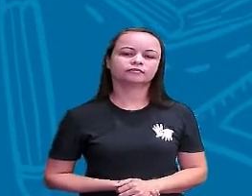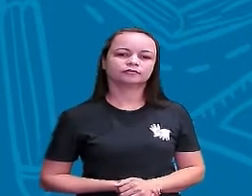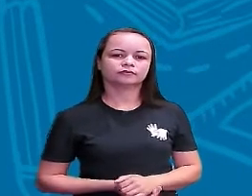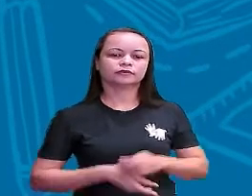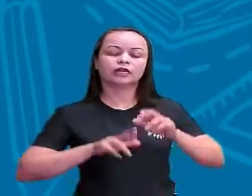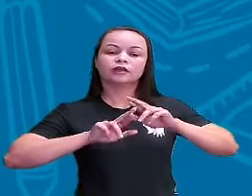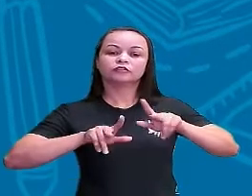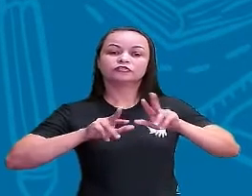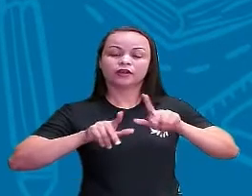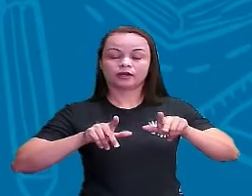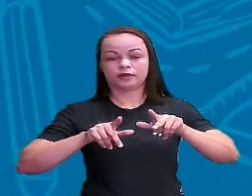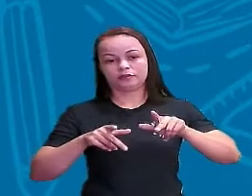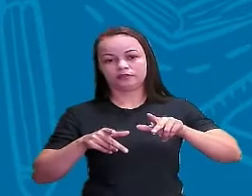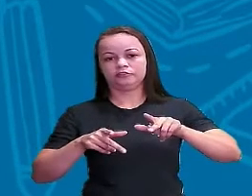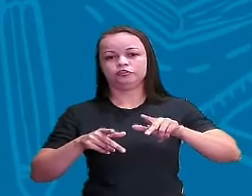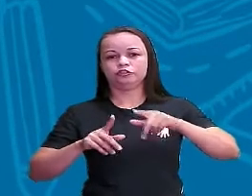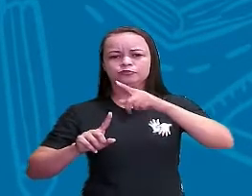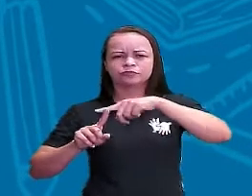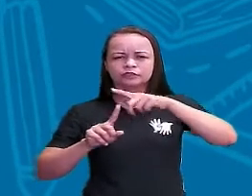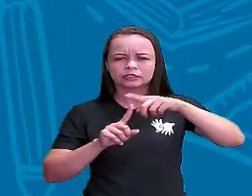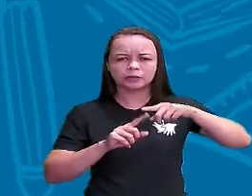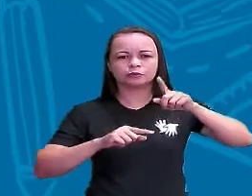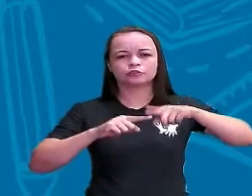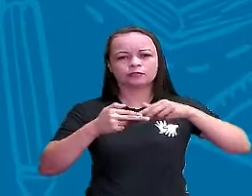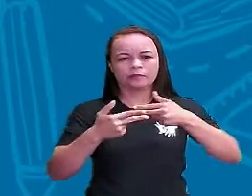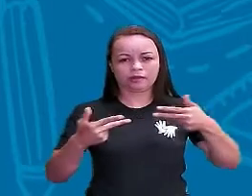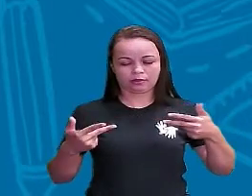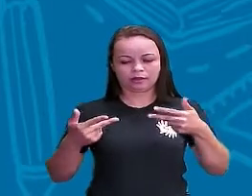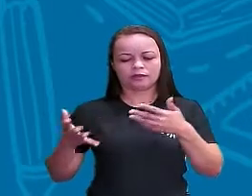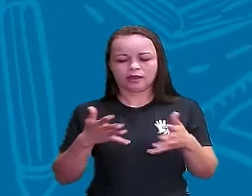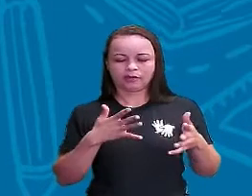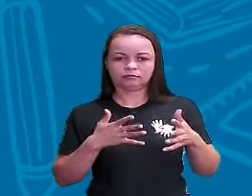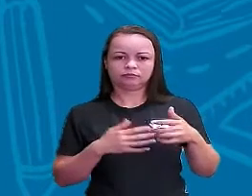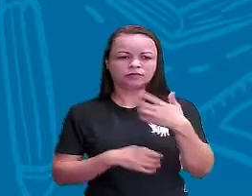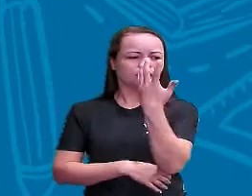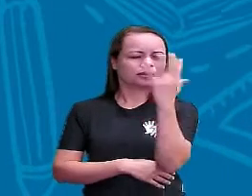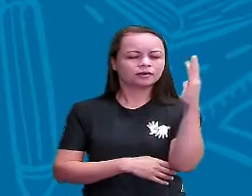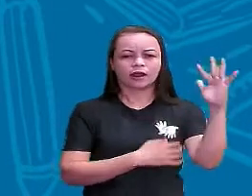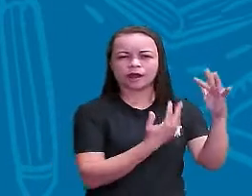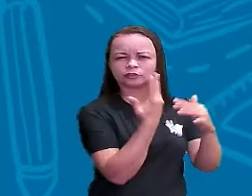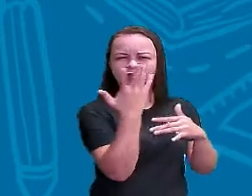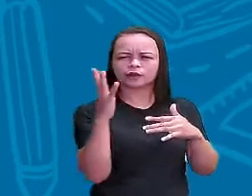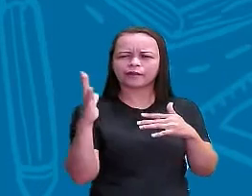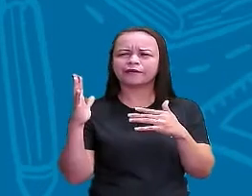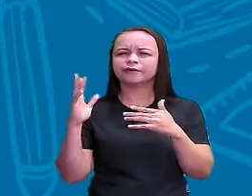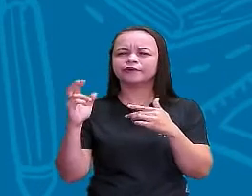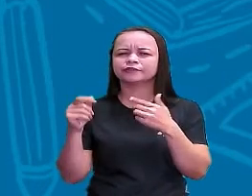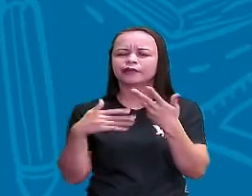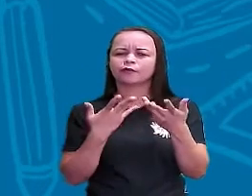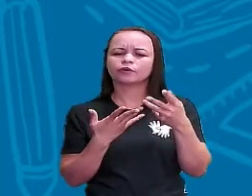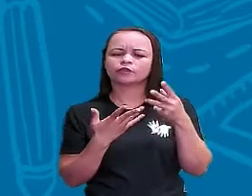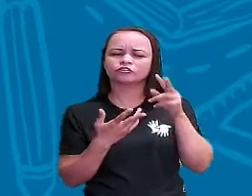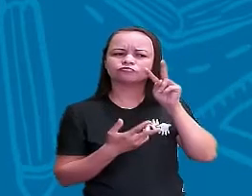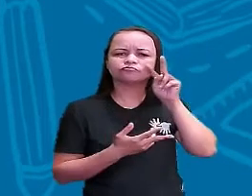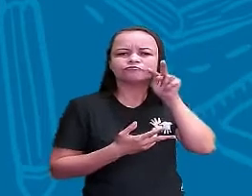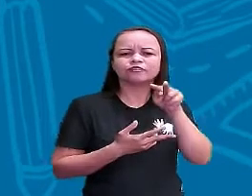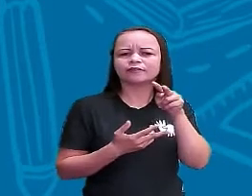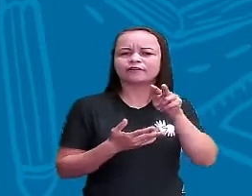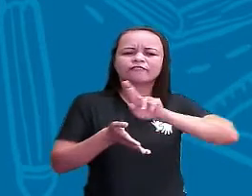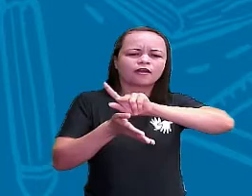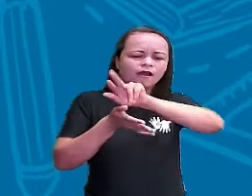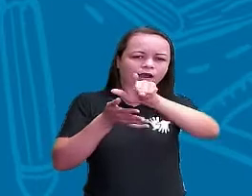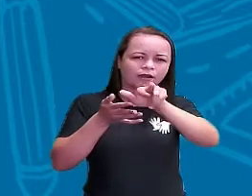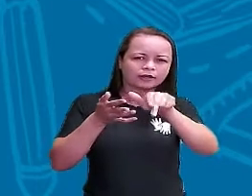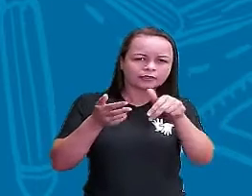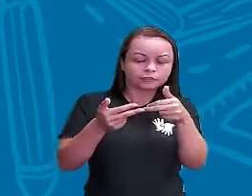Diferentes tipos de materiais Na natureza, quando a gente está ali, né? A gente tem muitas coisas